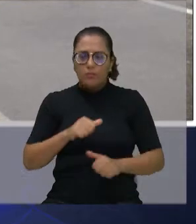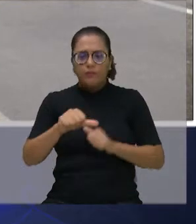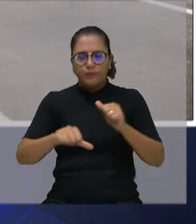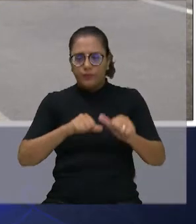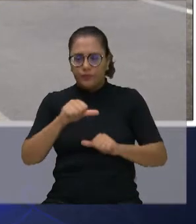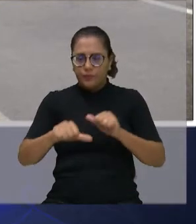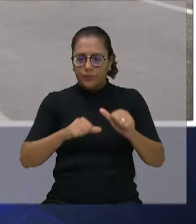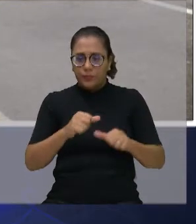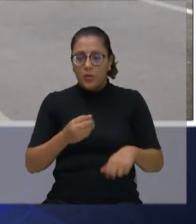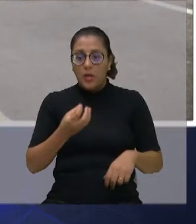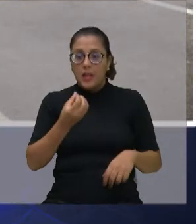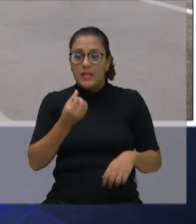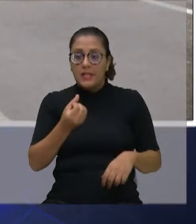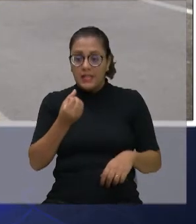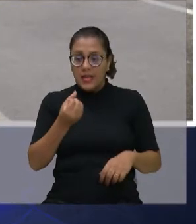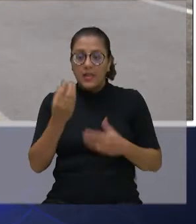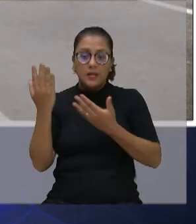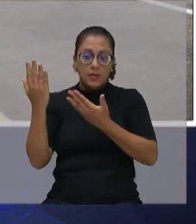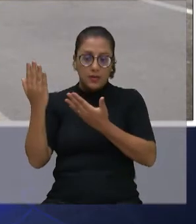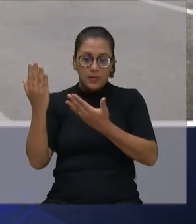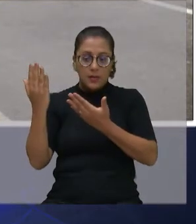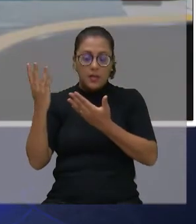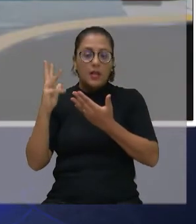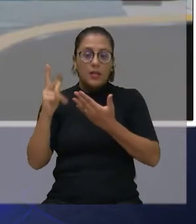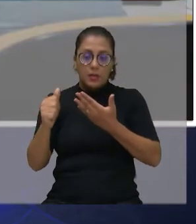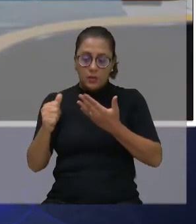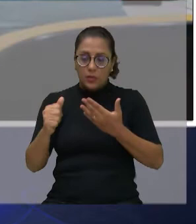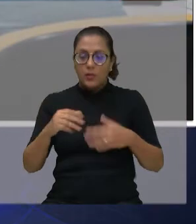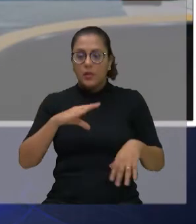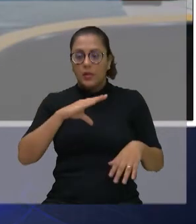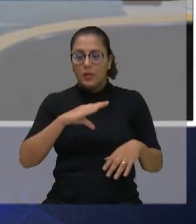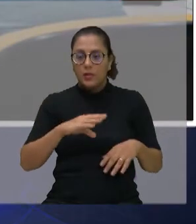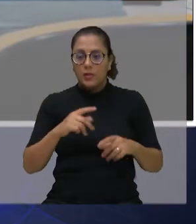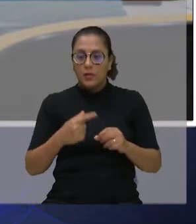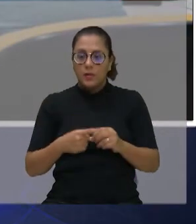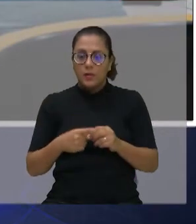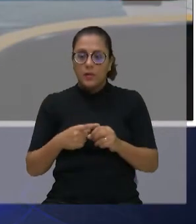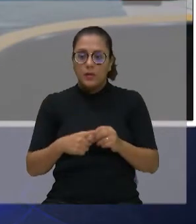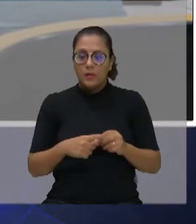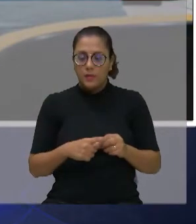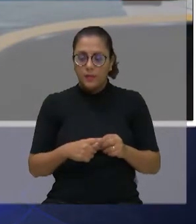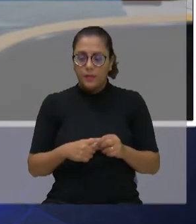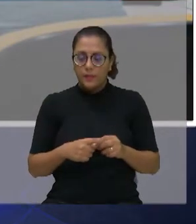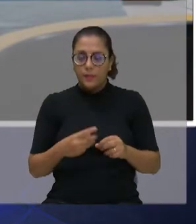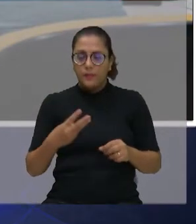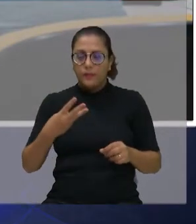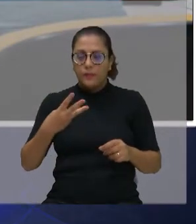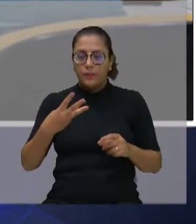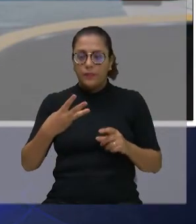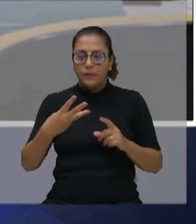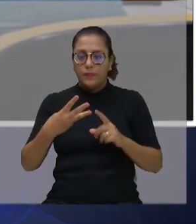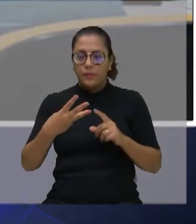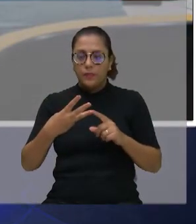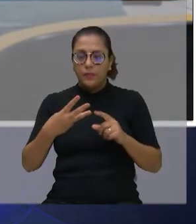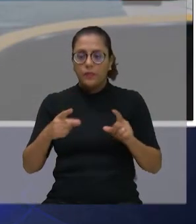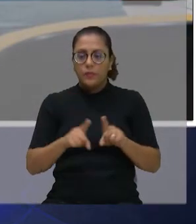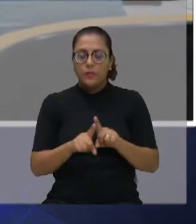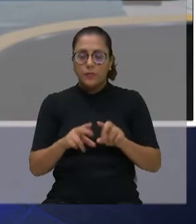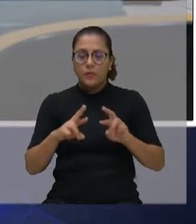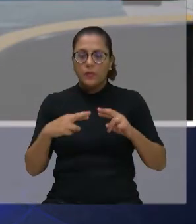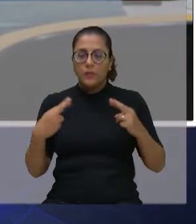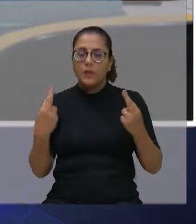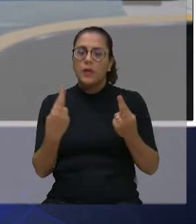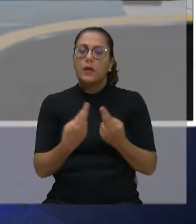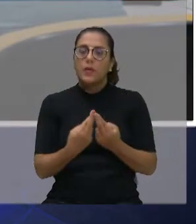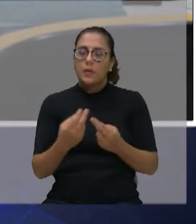ambulâncias em toda a cidade. Terceiro, uma reunião que nós tivemos